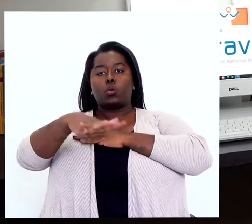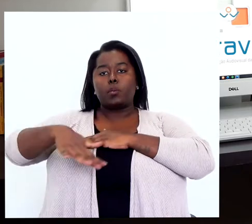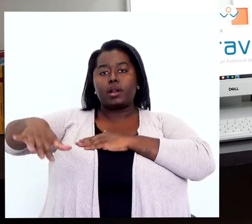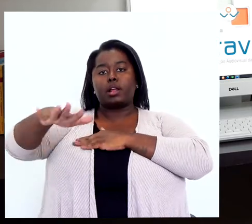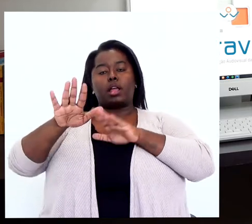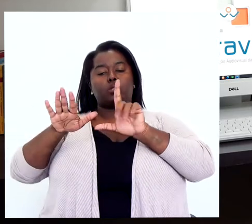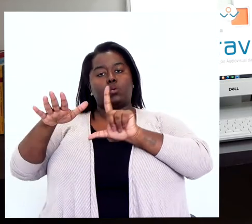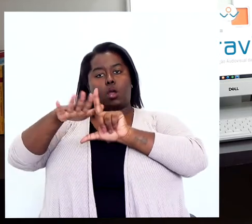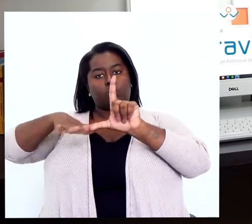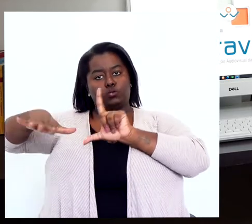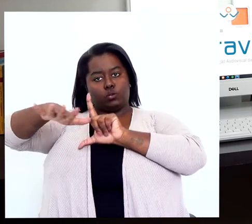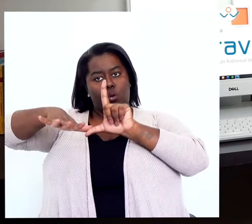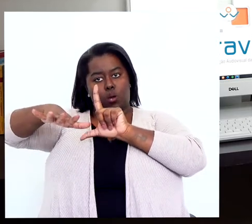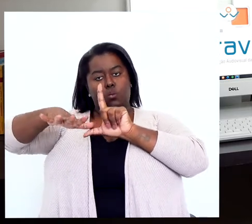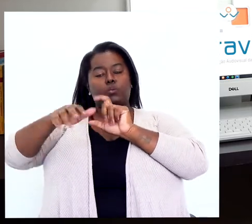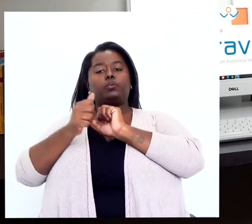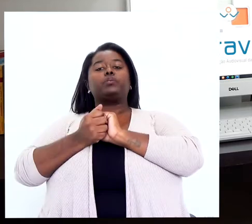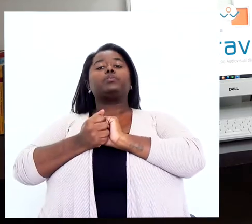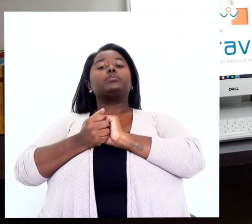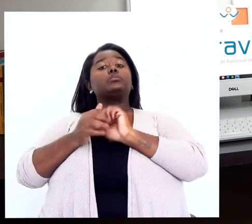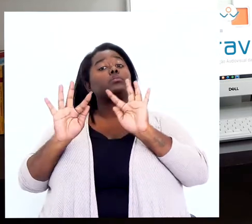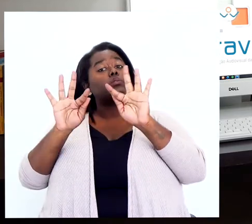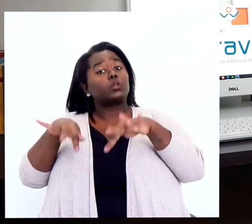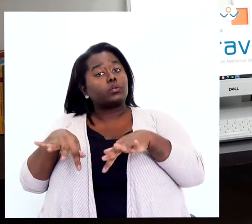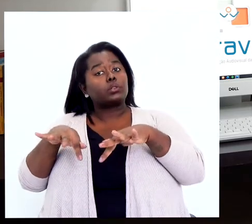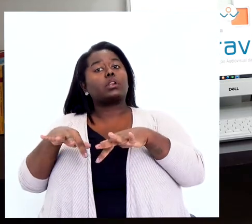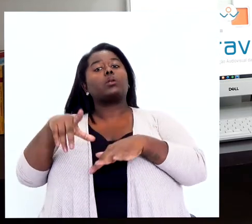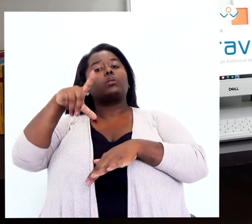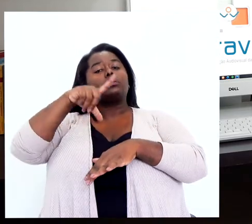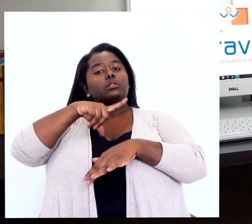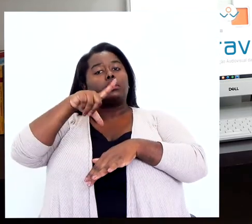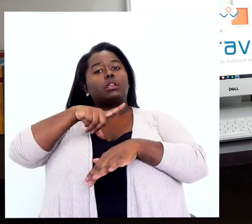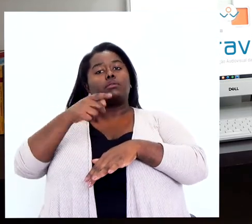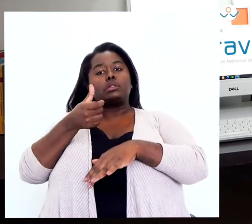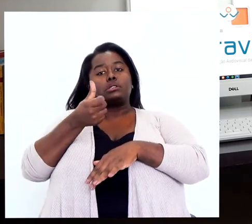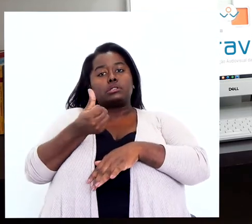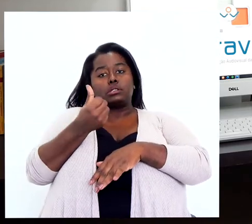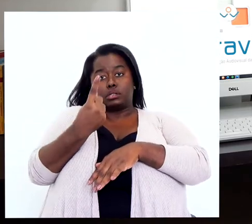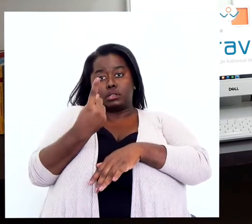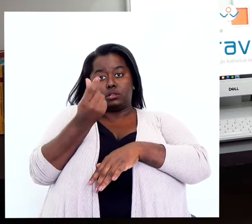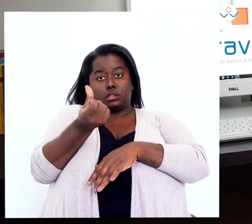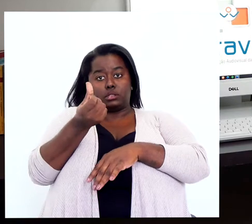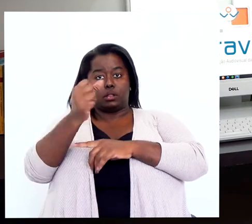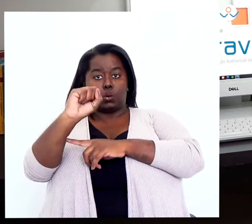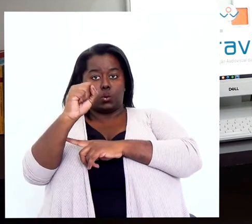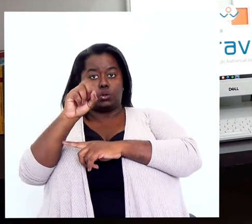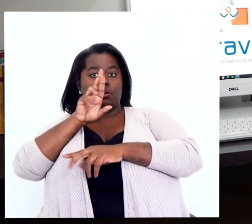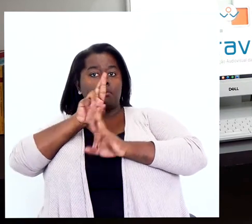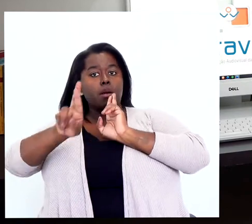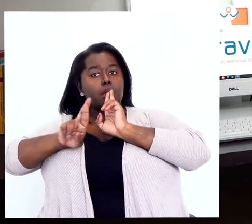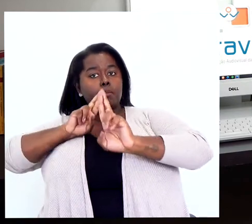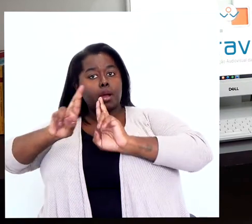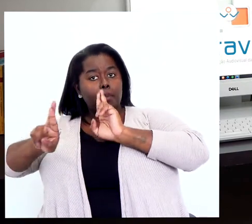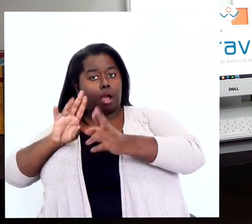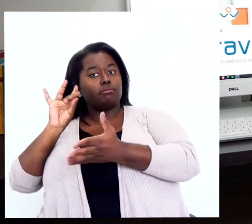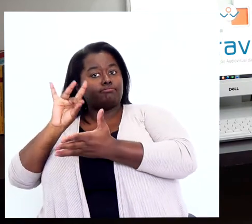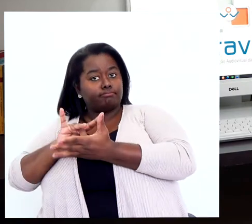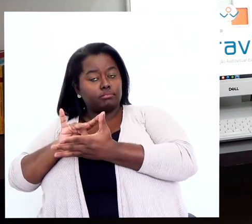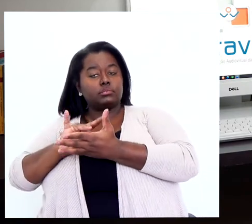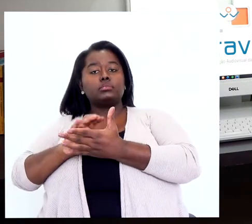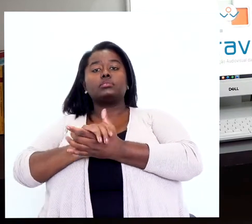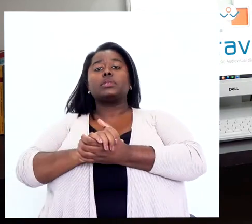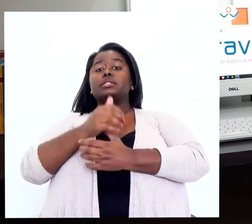audiovisual especificamente. Ao final, então, nós consideramos 168 respostas válidas.